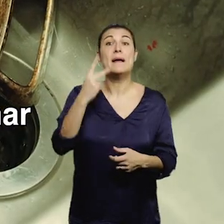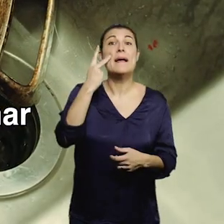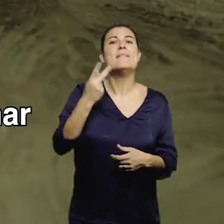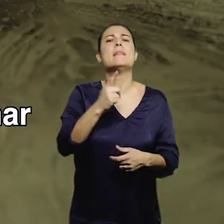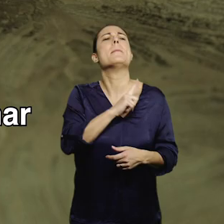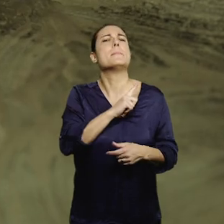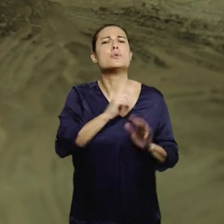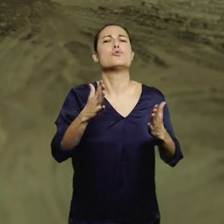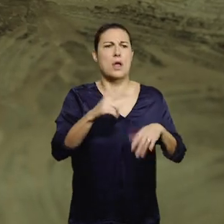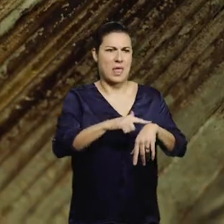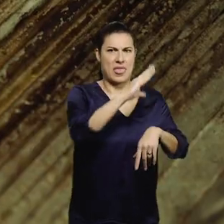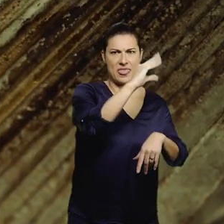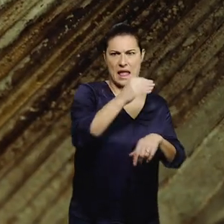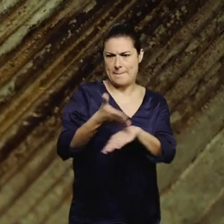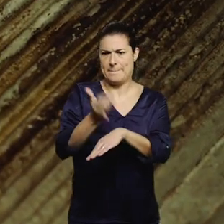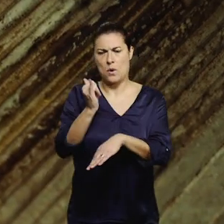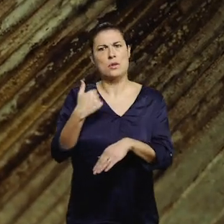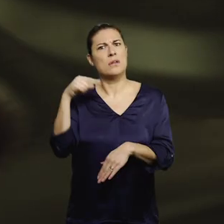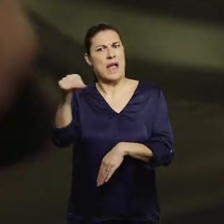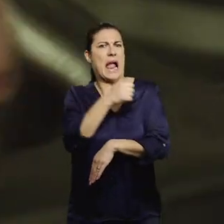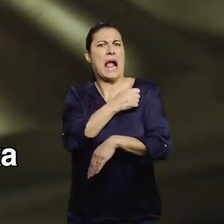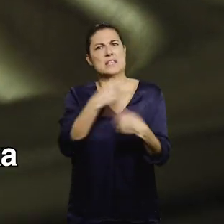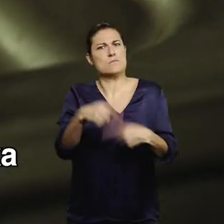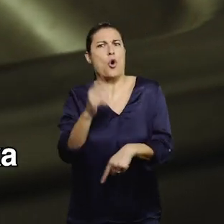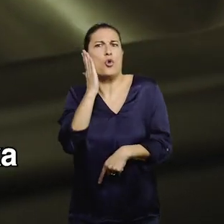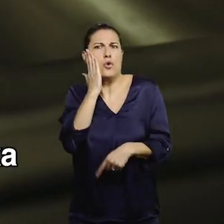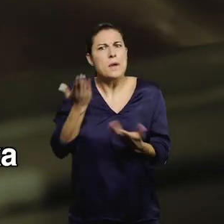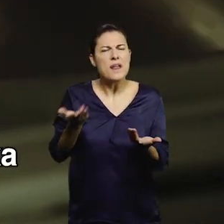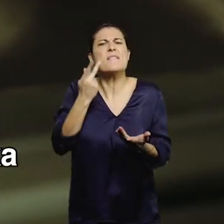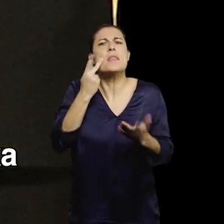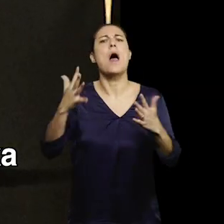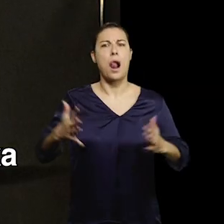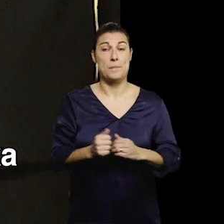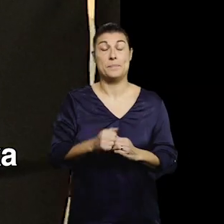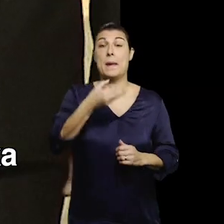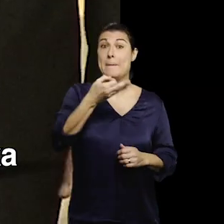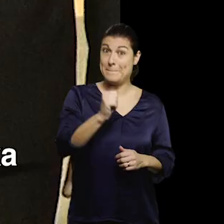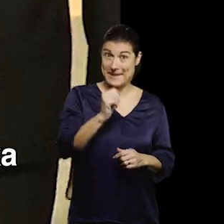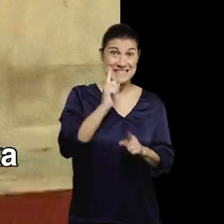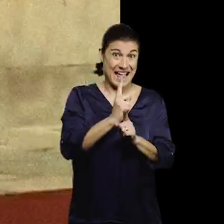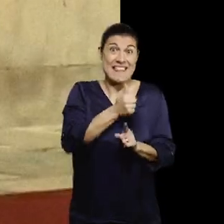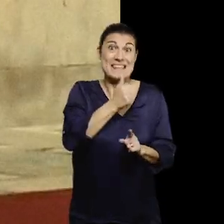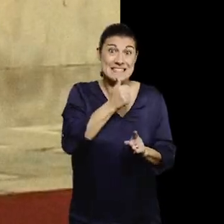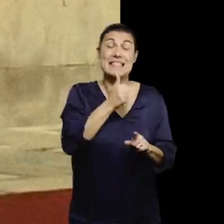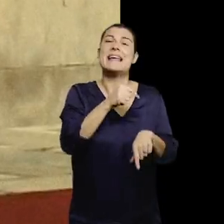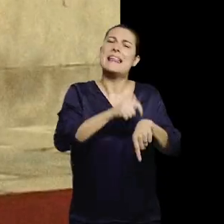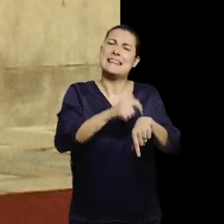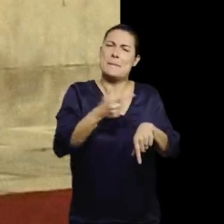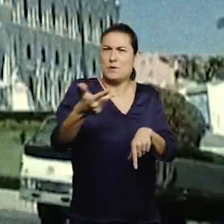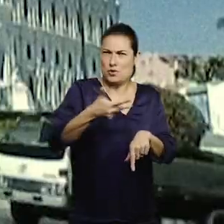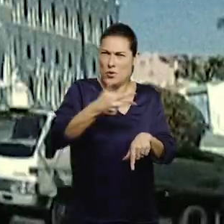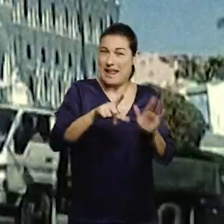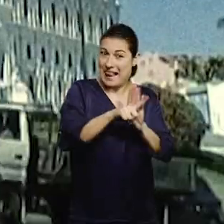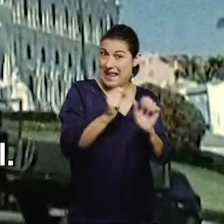10h30. Nós basicamente vamos a casa dormir. A decisão do PS de manter as leis laborais do tempo da Troika é das principais